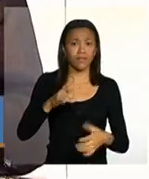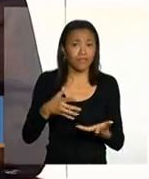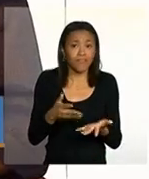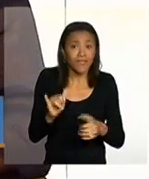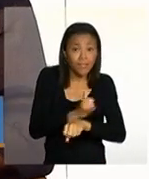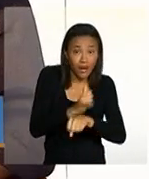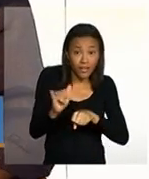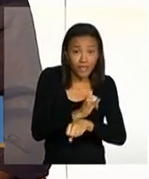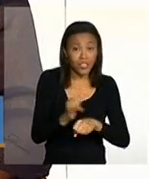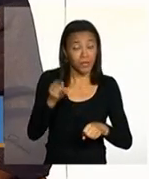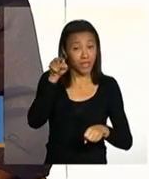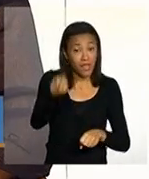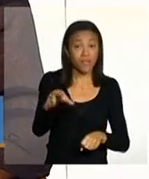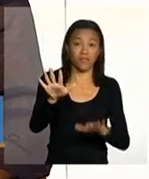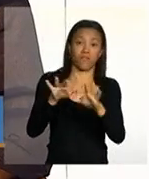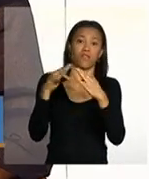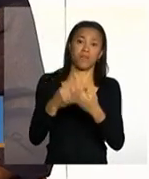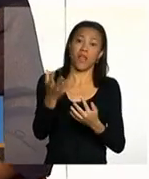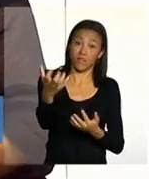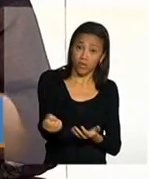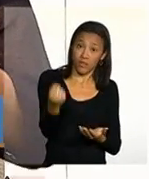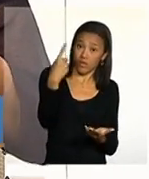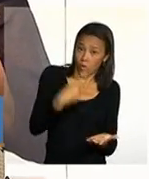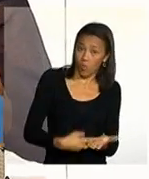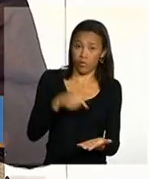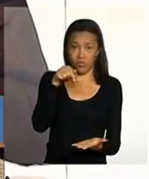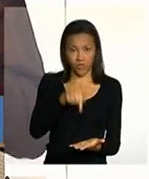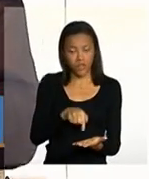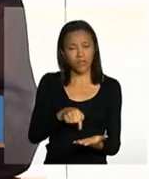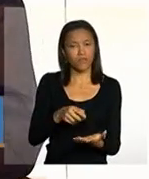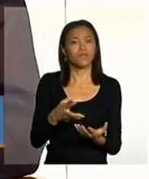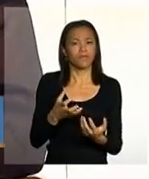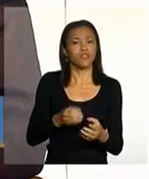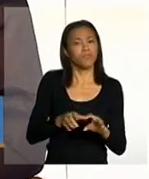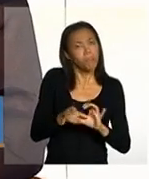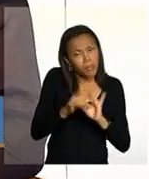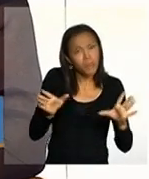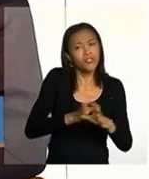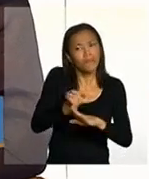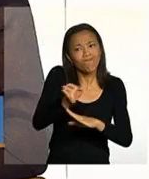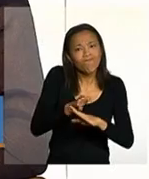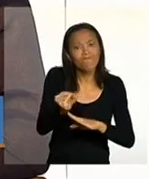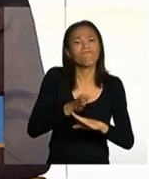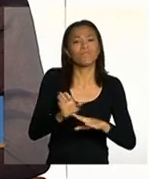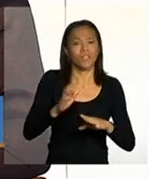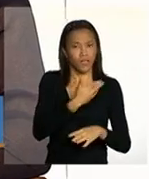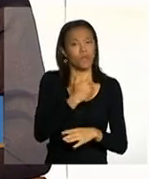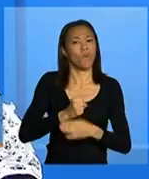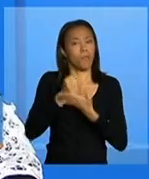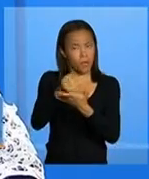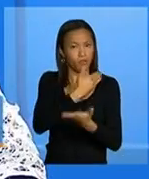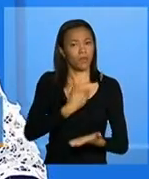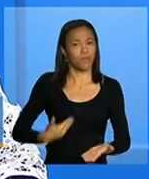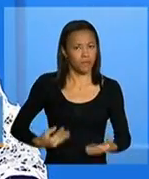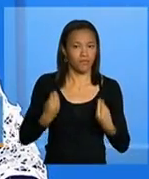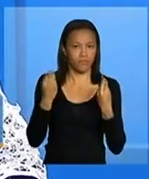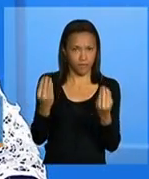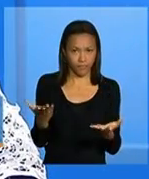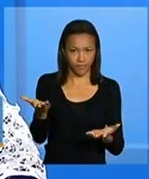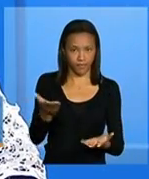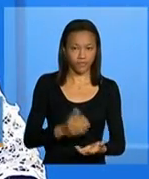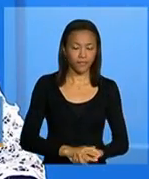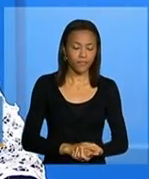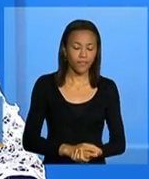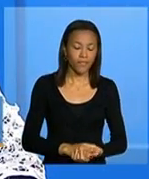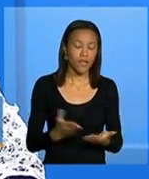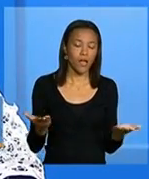adesão ao acompanhamento familiar e ao apoio que o Estado está oferecendo a ela Perfeito vamos lá